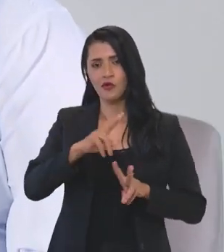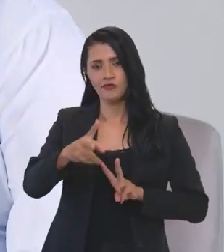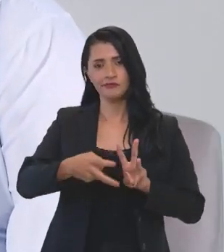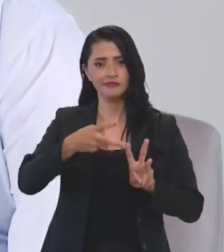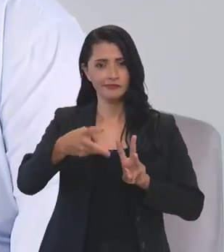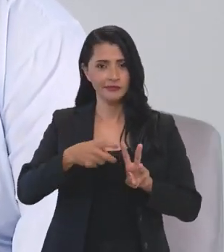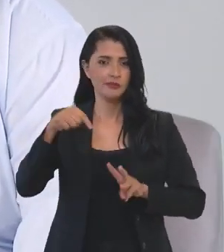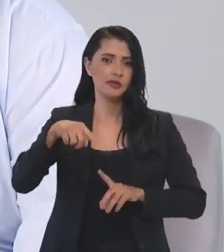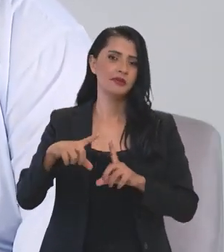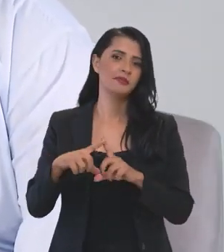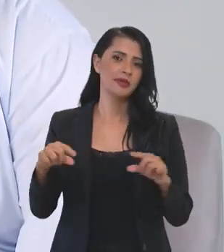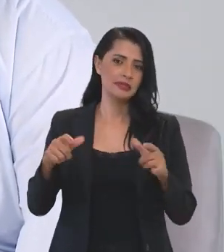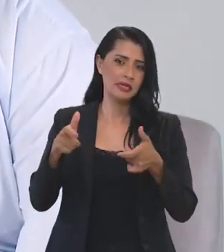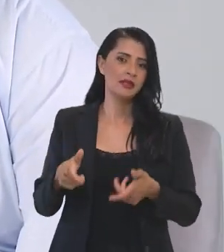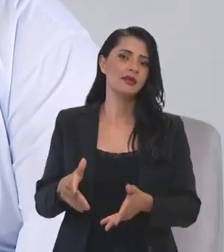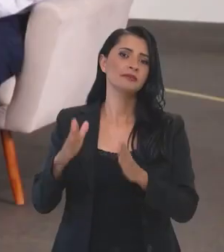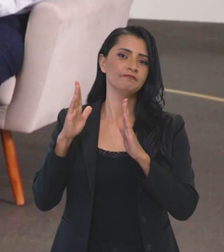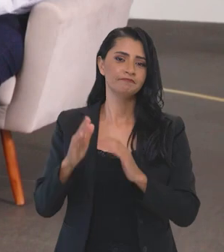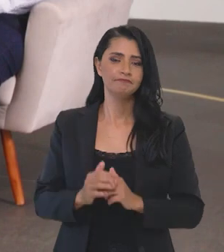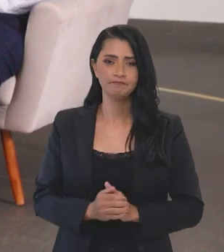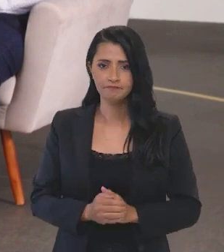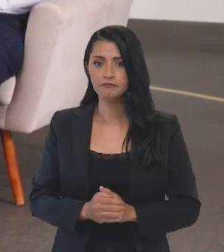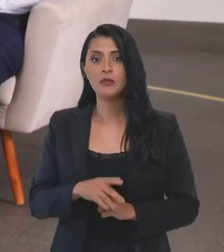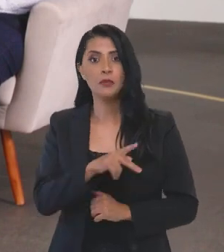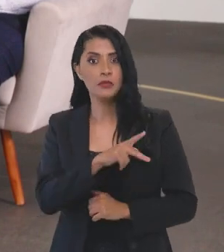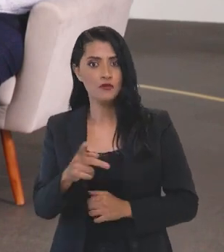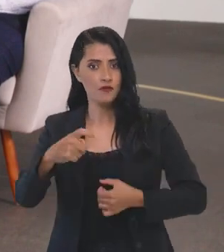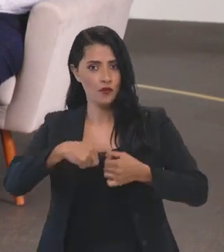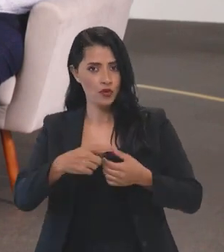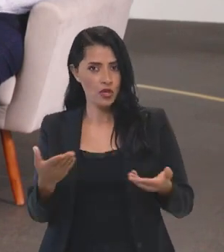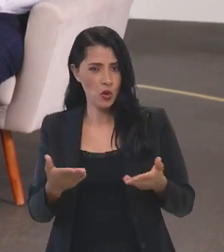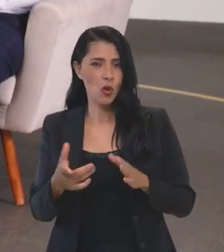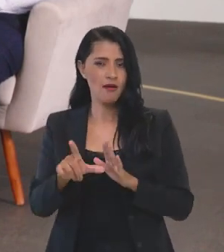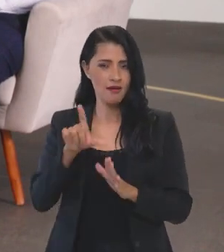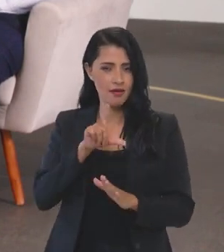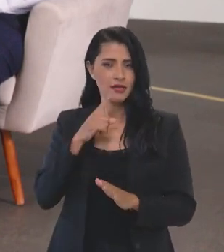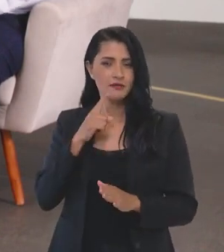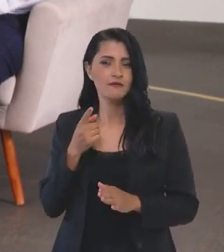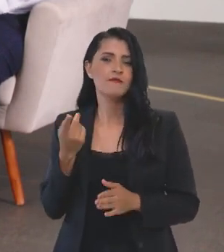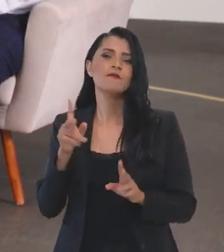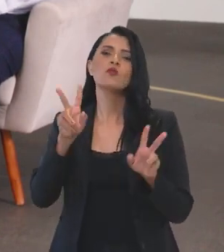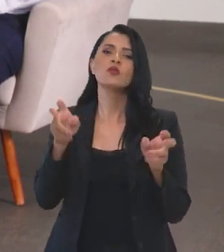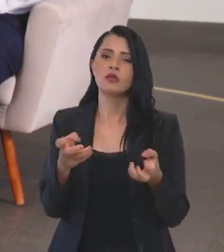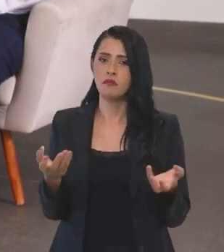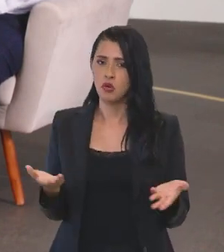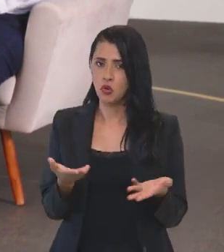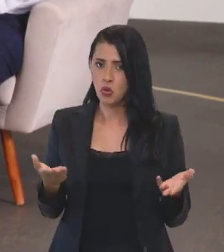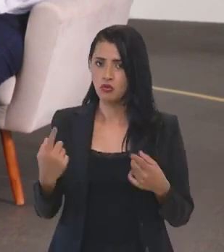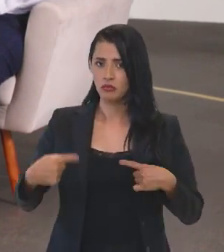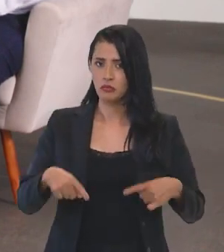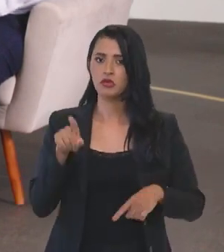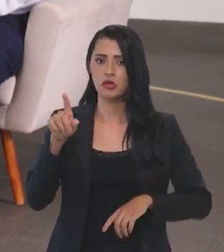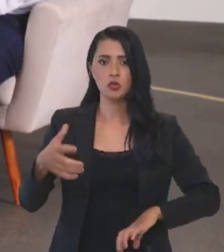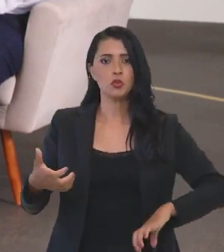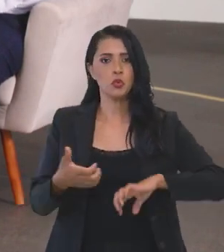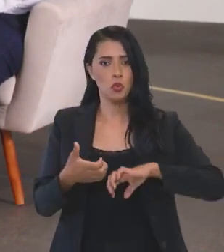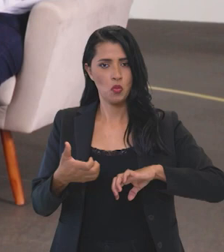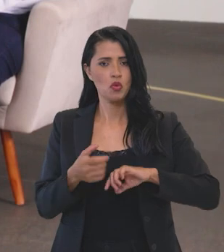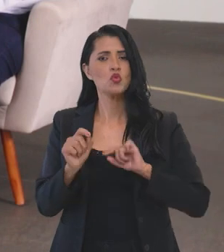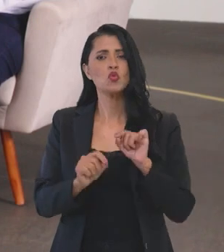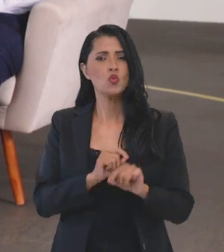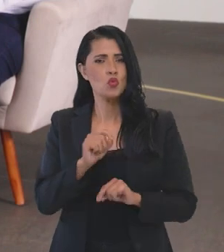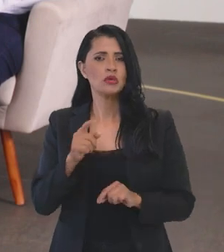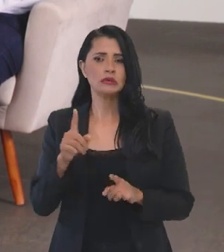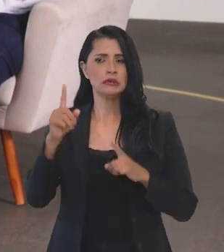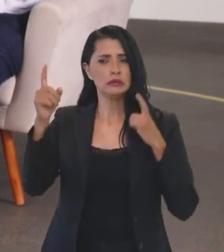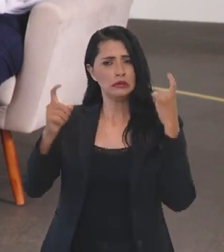dos Povos Indígenas em Brasília. Bom, presidente, retomando o final do bloco anterior, eu queria tratar de um tema em debate no Congresso